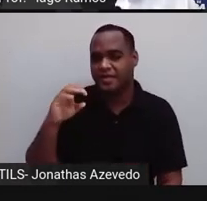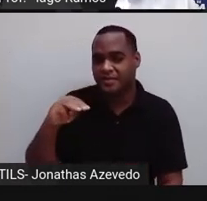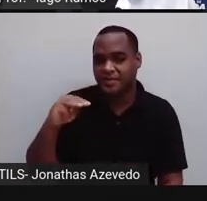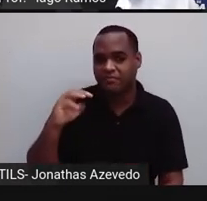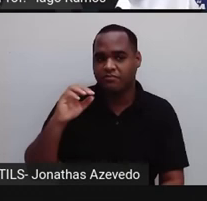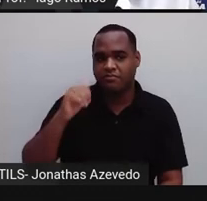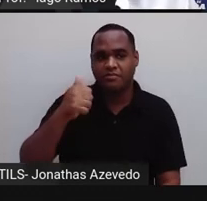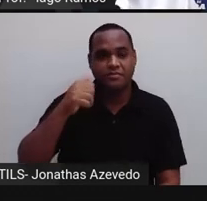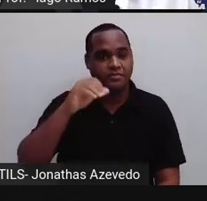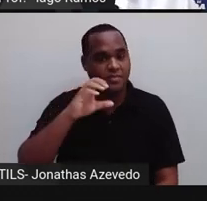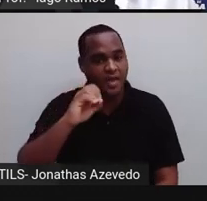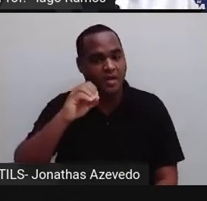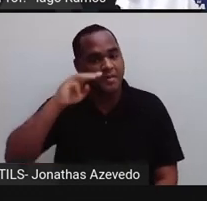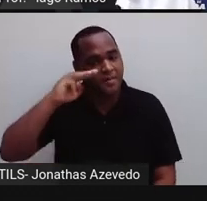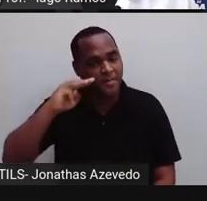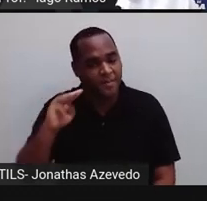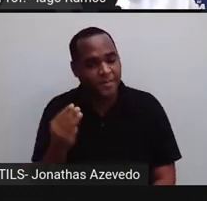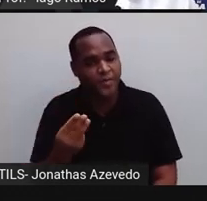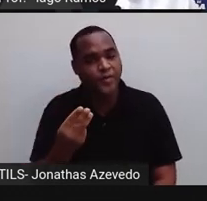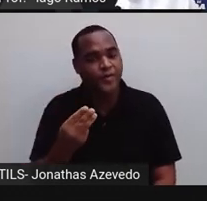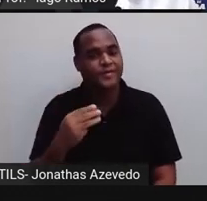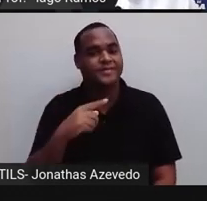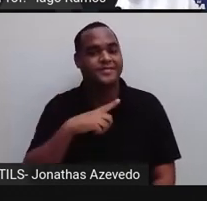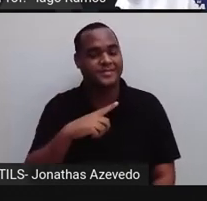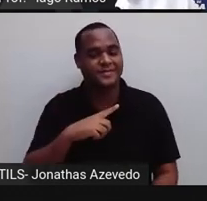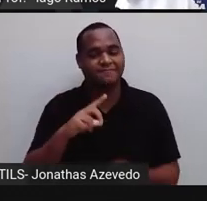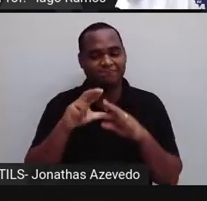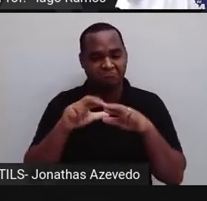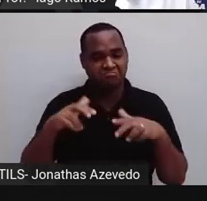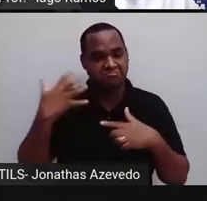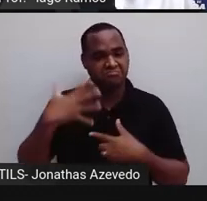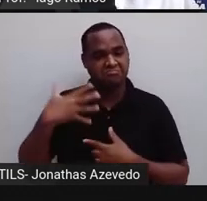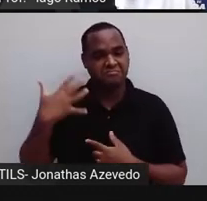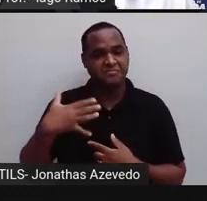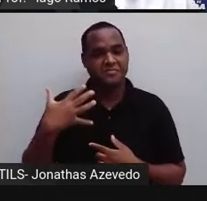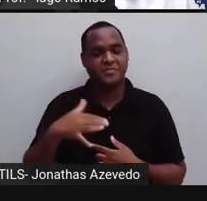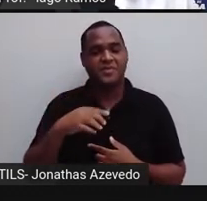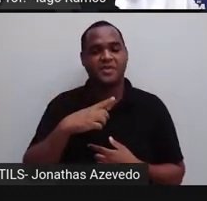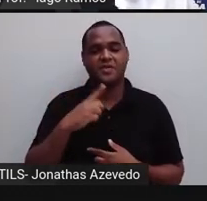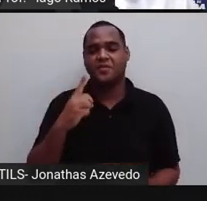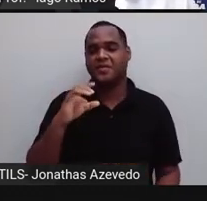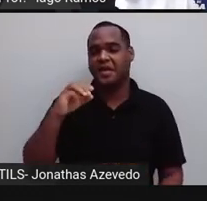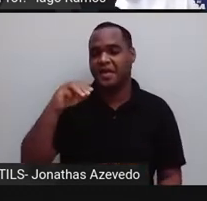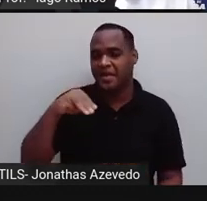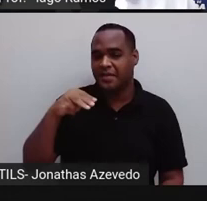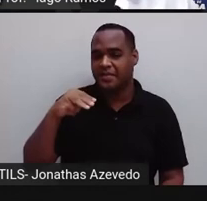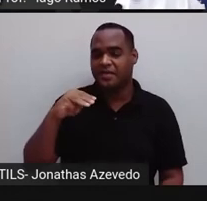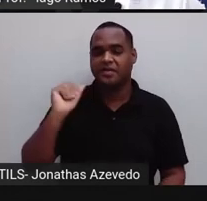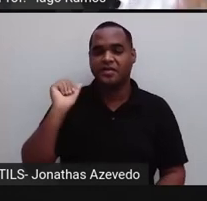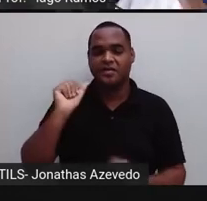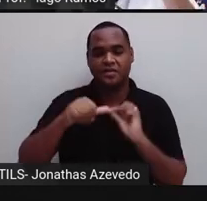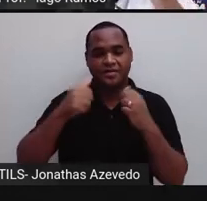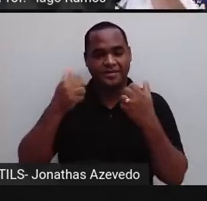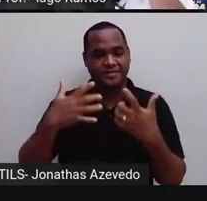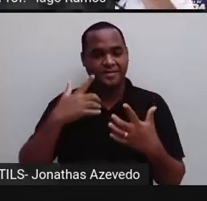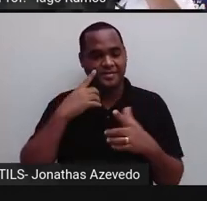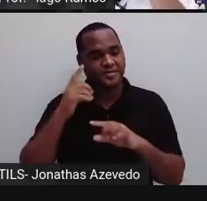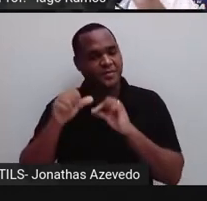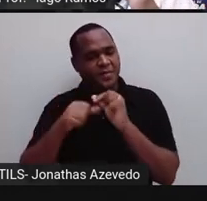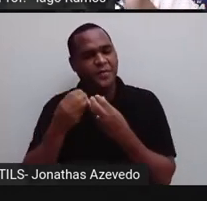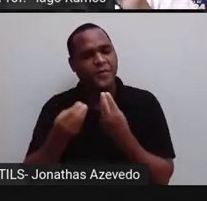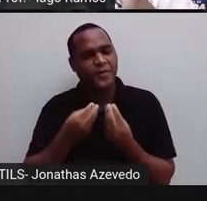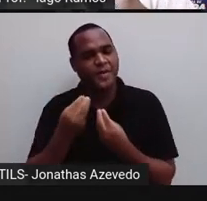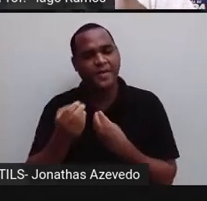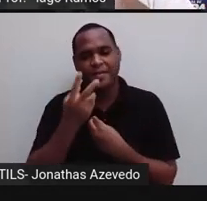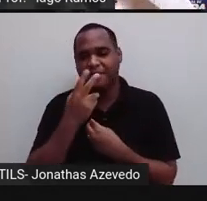vezes. Então, veja só, se você pegar um centímetro e dividir em 10 milhões de vezes, isso vai ficando